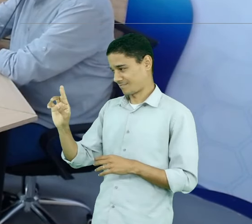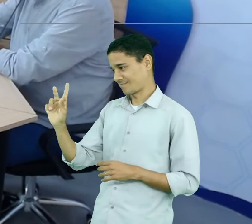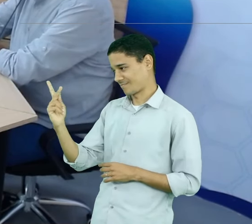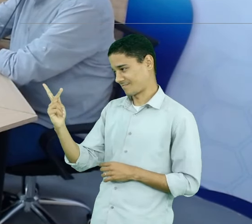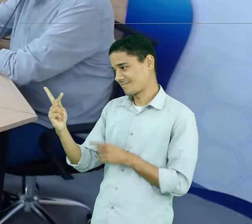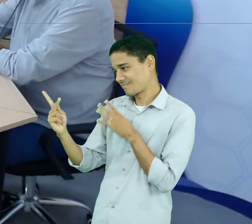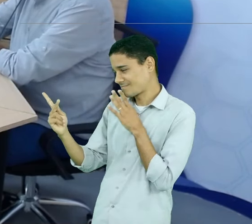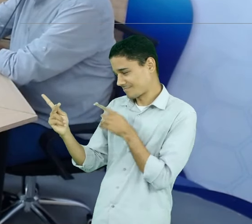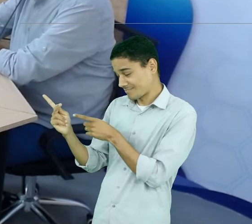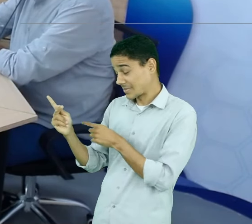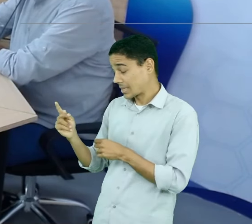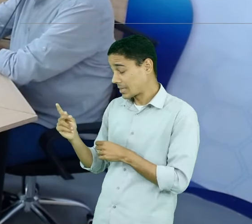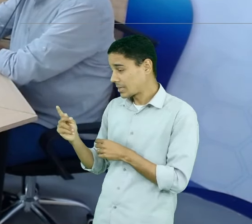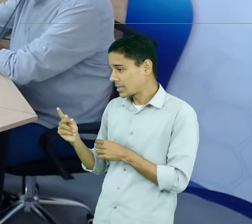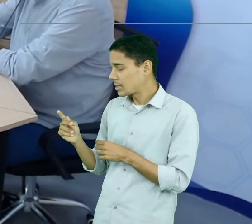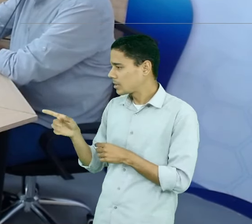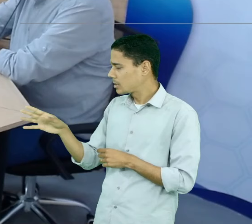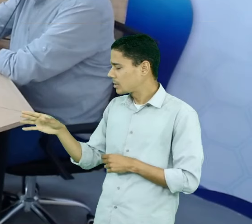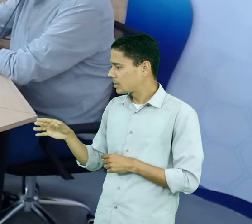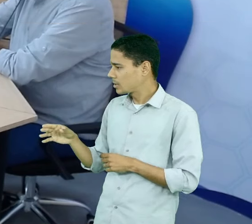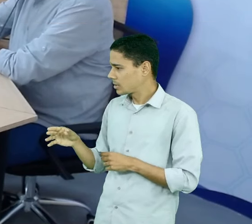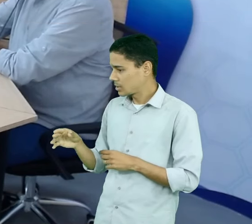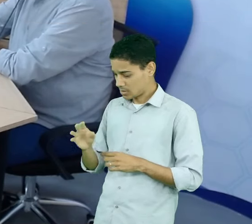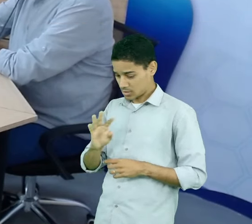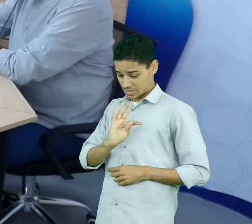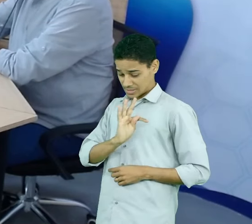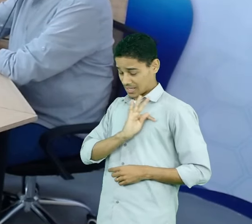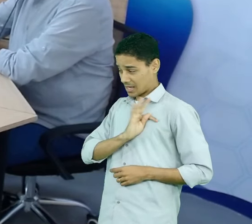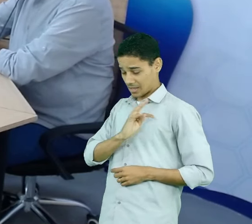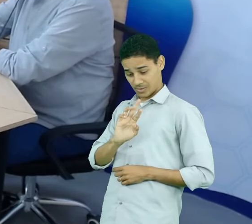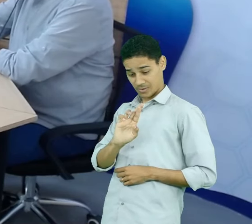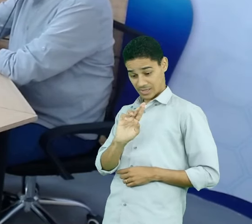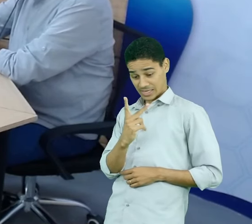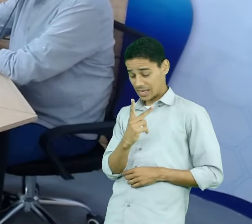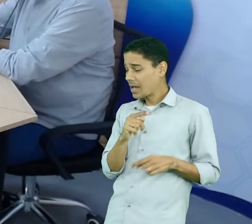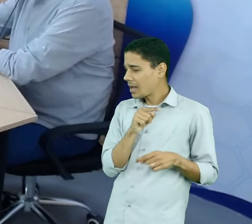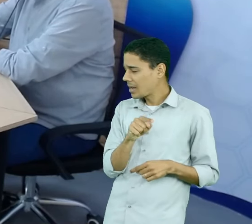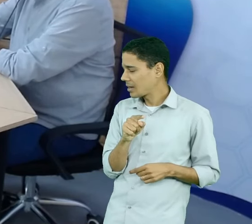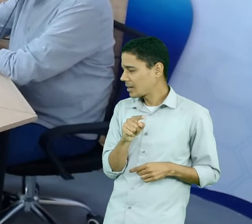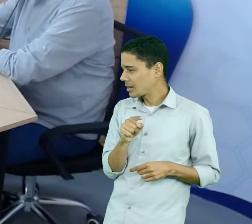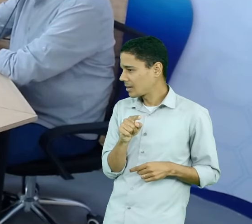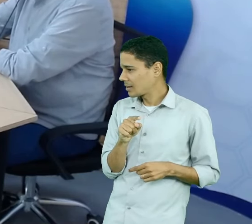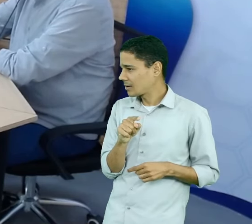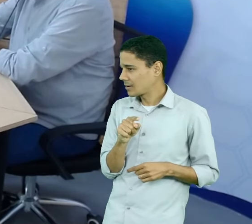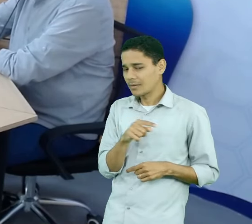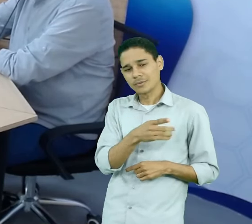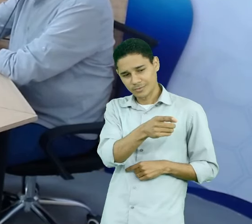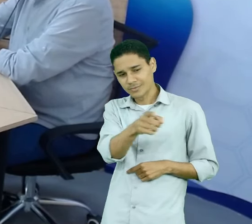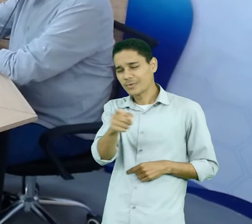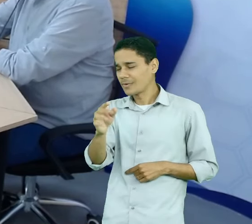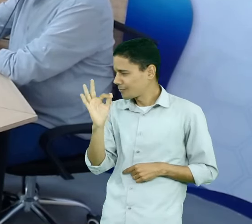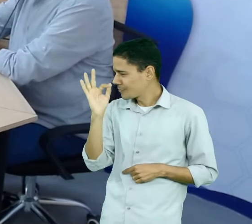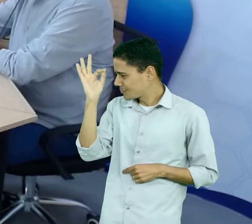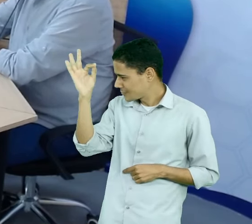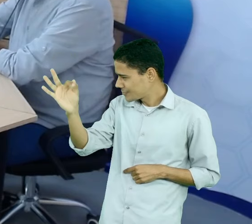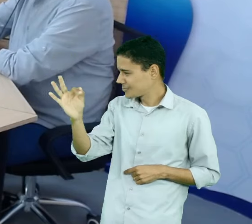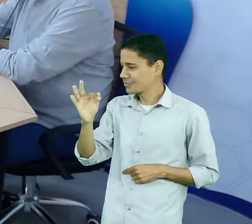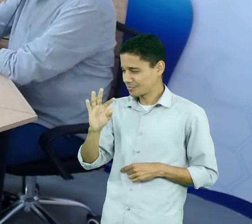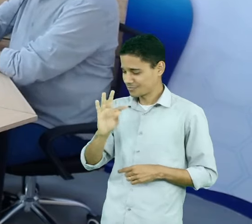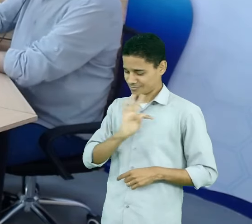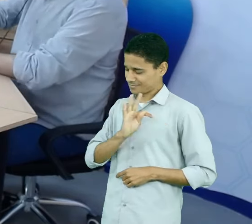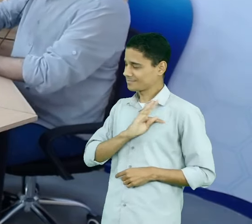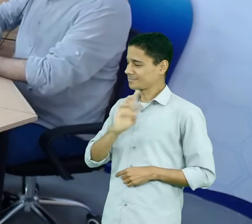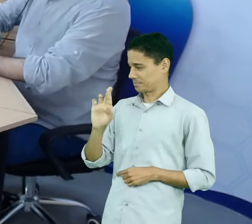qual o papel do técnico de RH, aqui dos futuros técnicos de RH, na